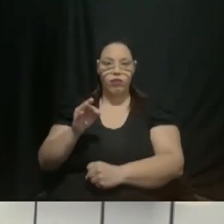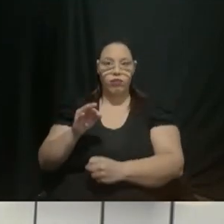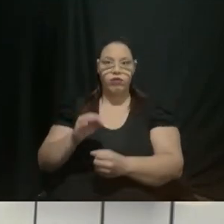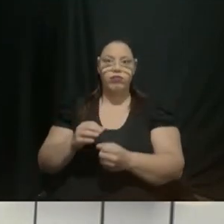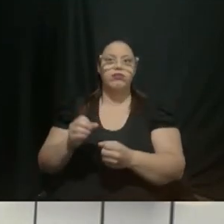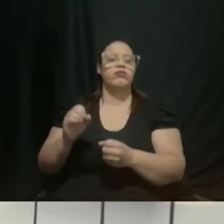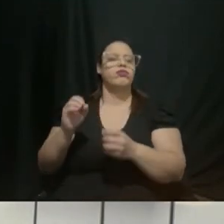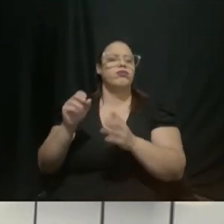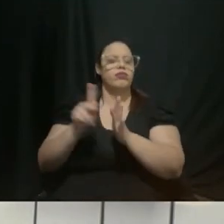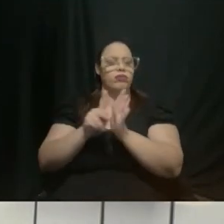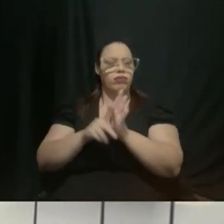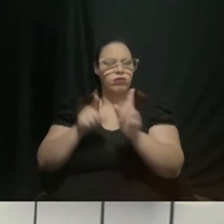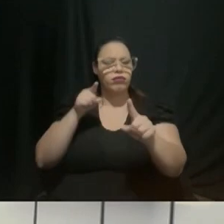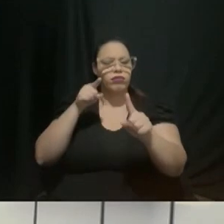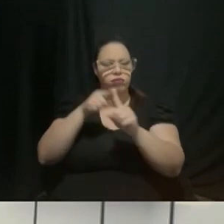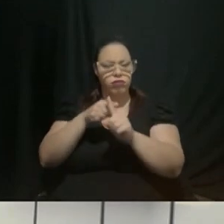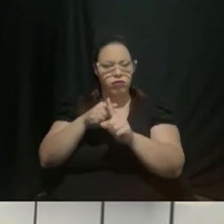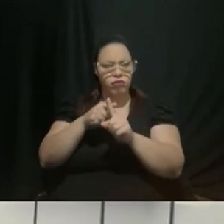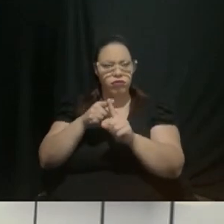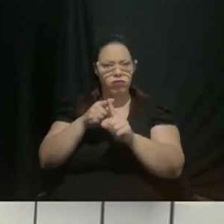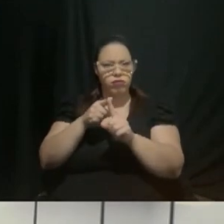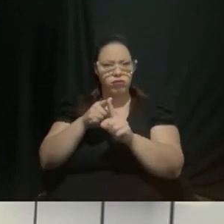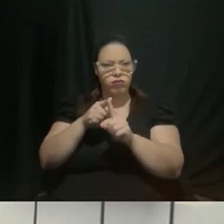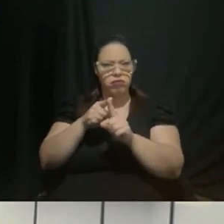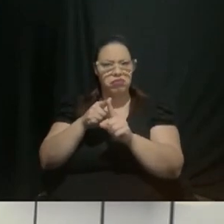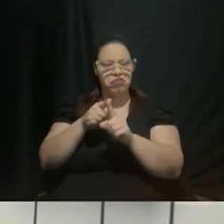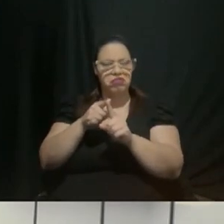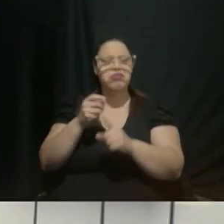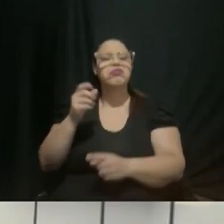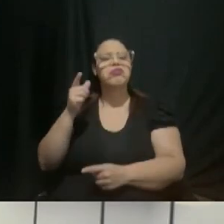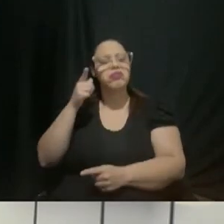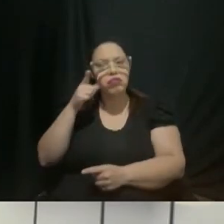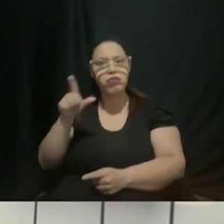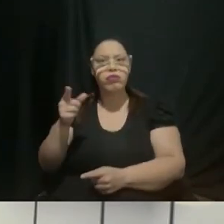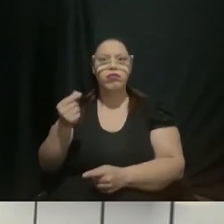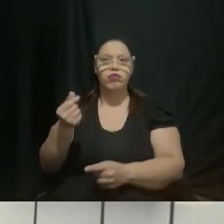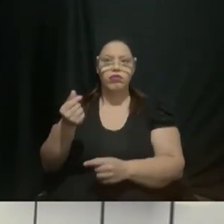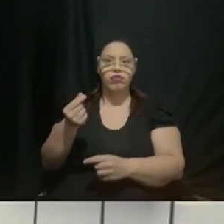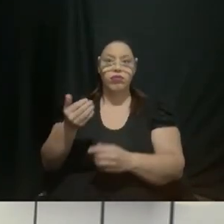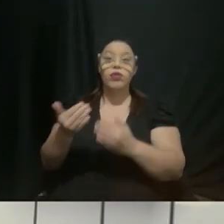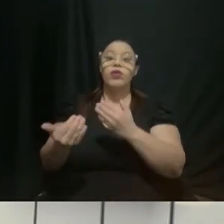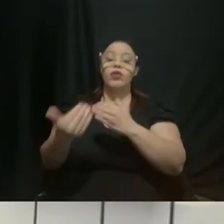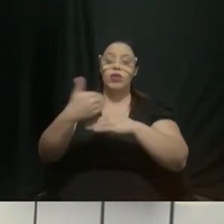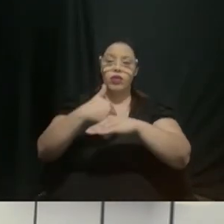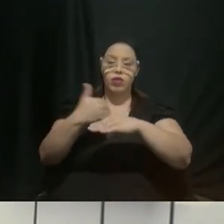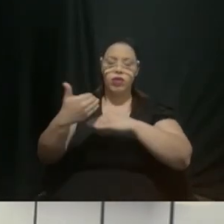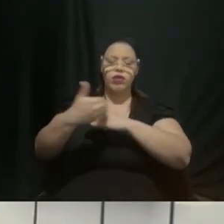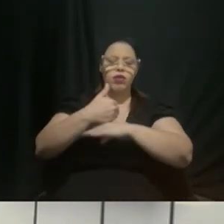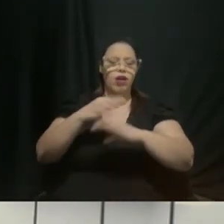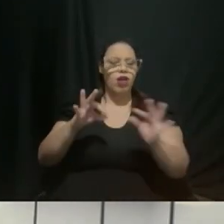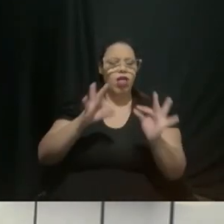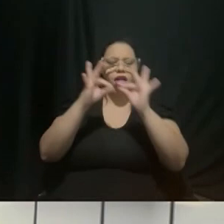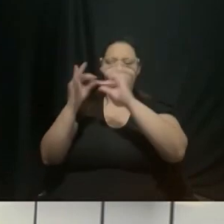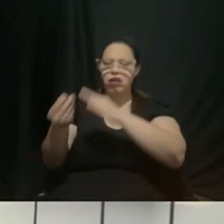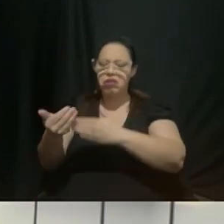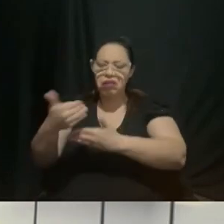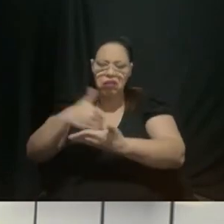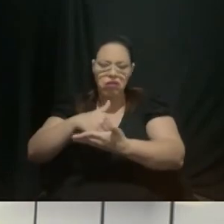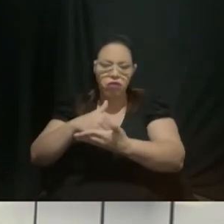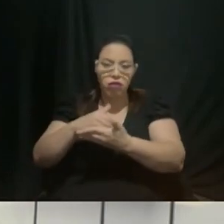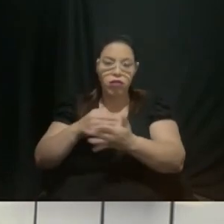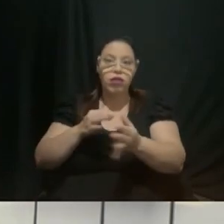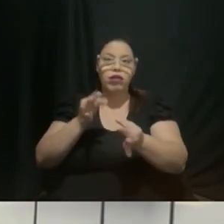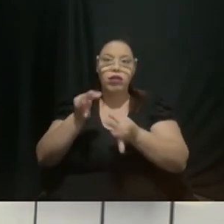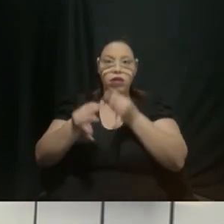possibilitar que estas pessoas recebam notificações cartas, contas e propostas de emprego